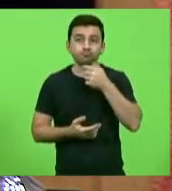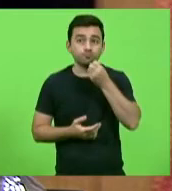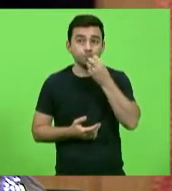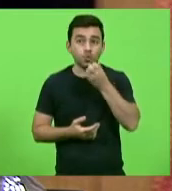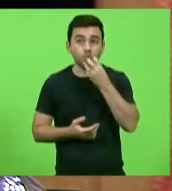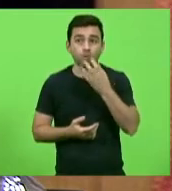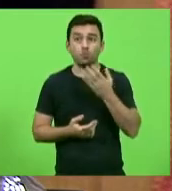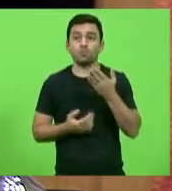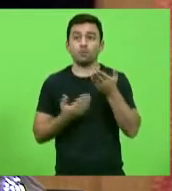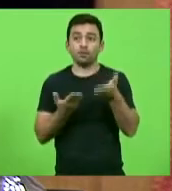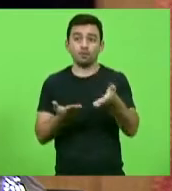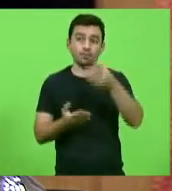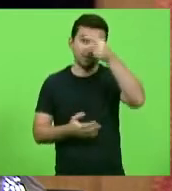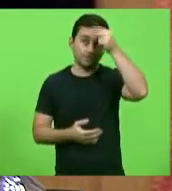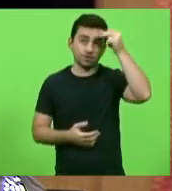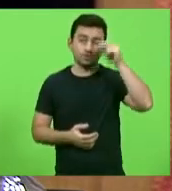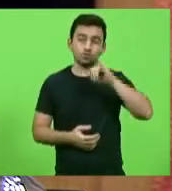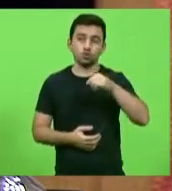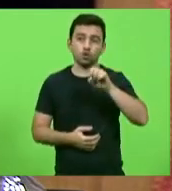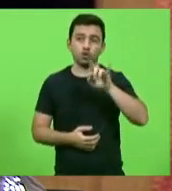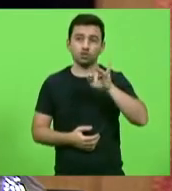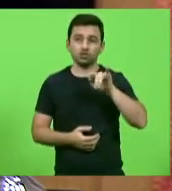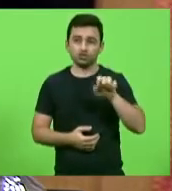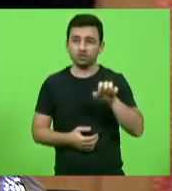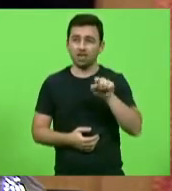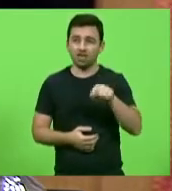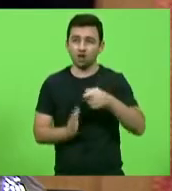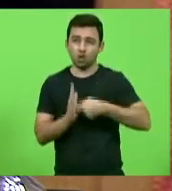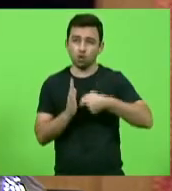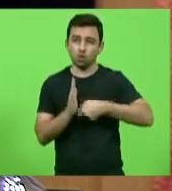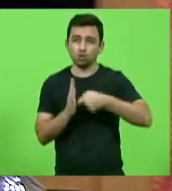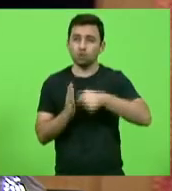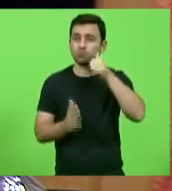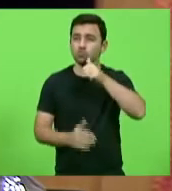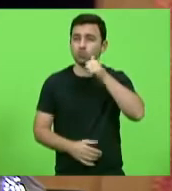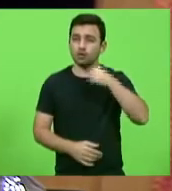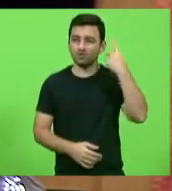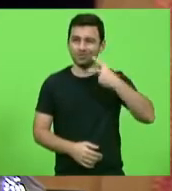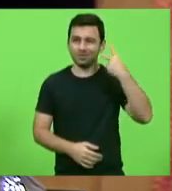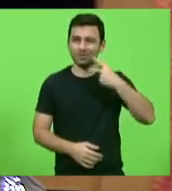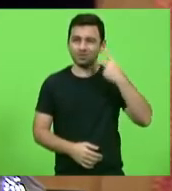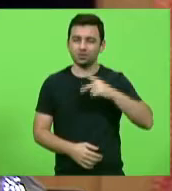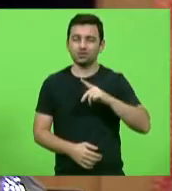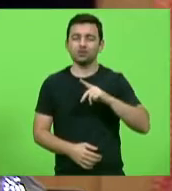do prefeito Jorge Krieger, a luta da vereadora Gilmara,